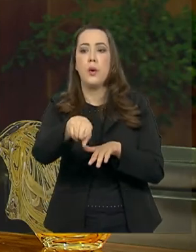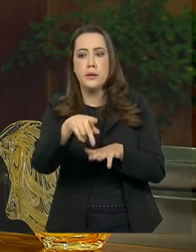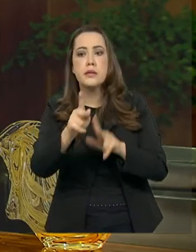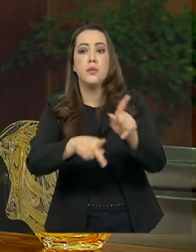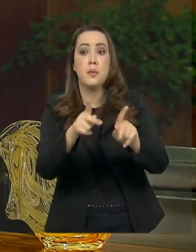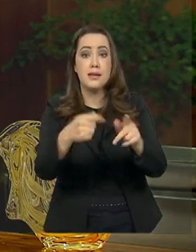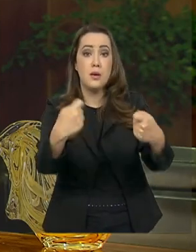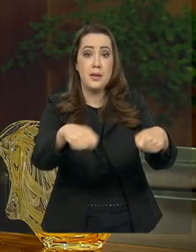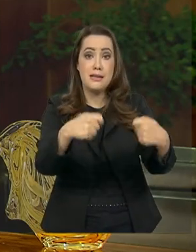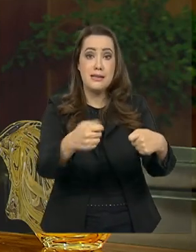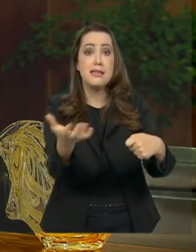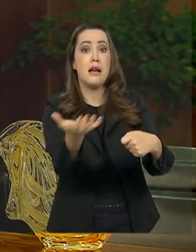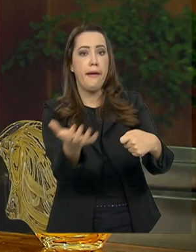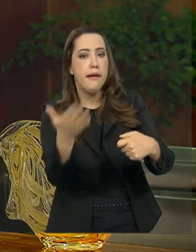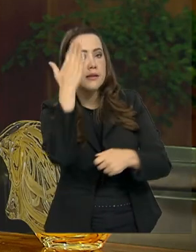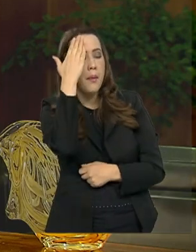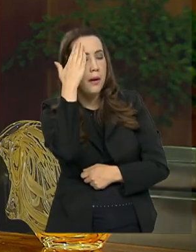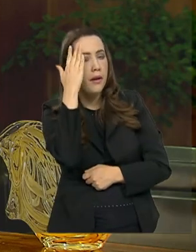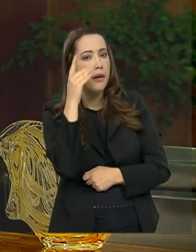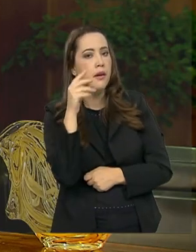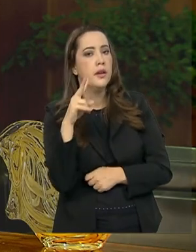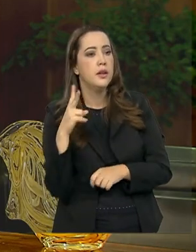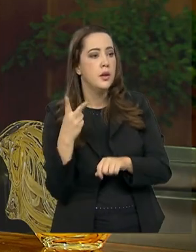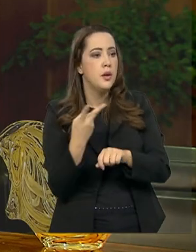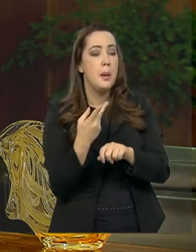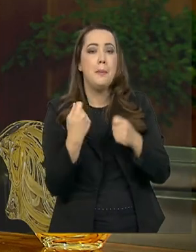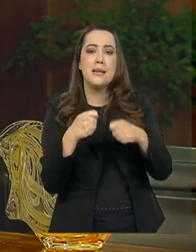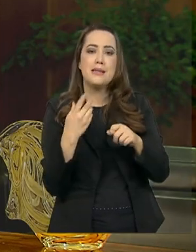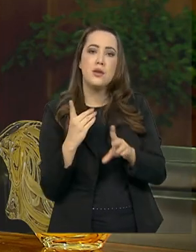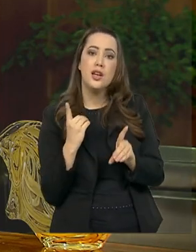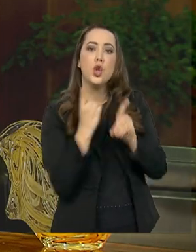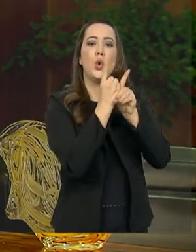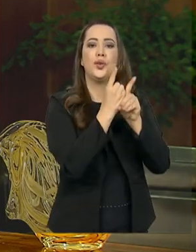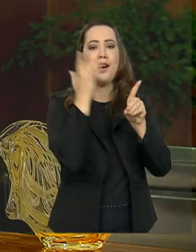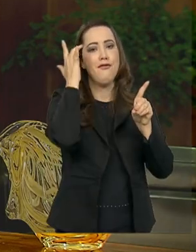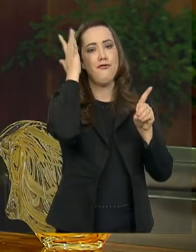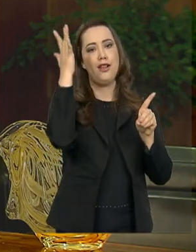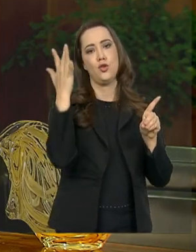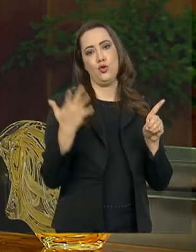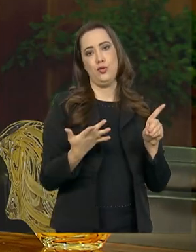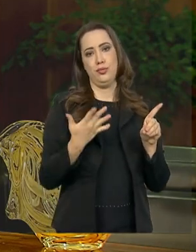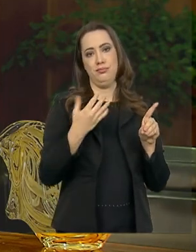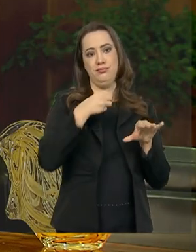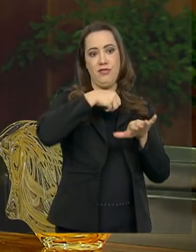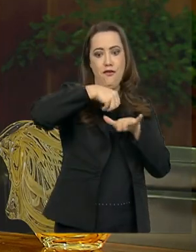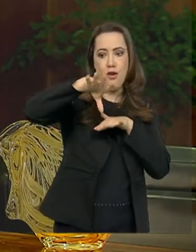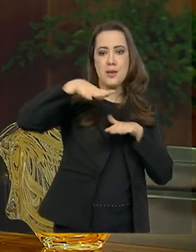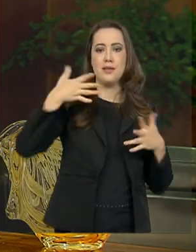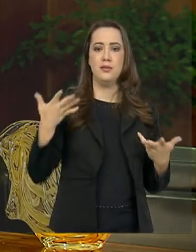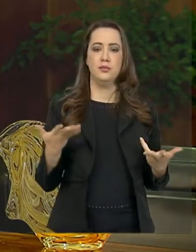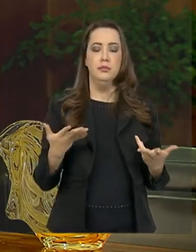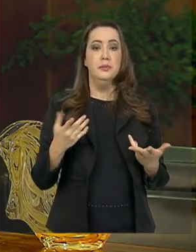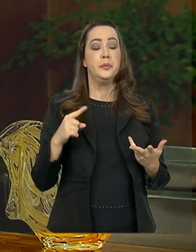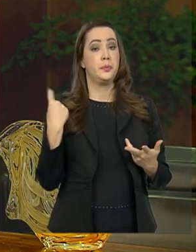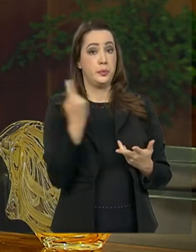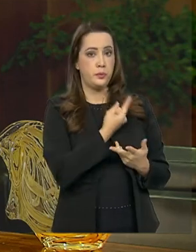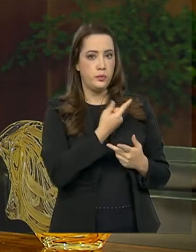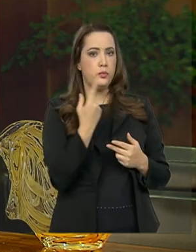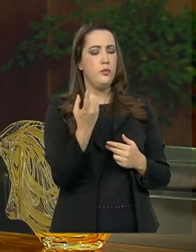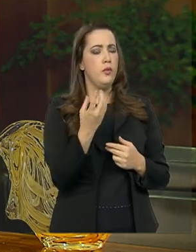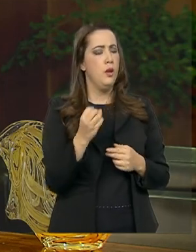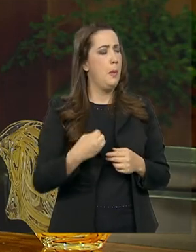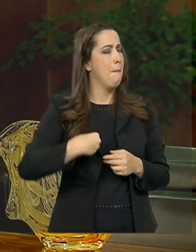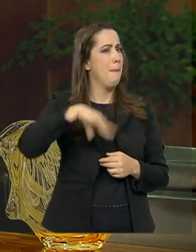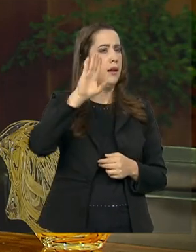acesso a elas, elas têm que estar disponíveis de maneira fácil. Fizemos um trabalho que foi muito exitoso no sentido de unificar portais. Nós